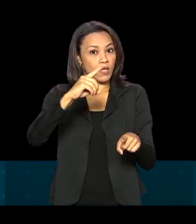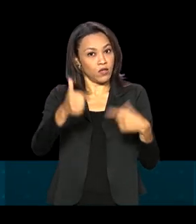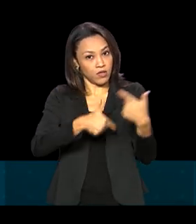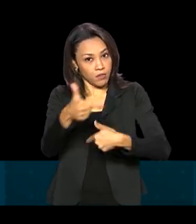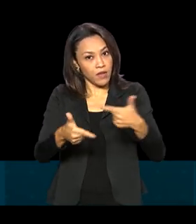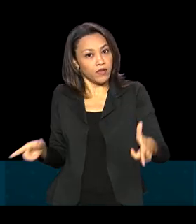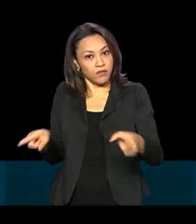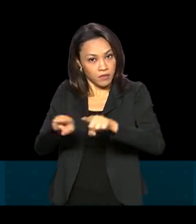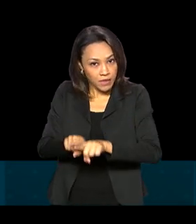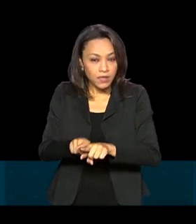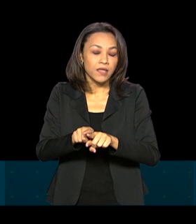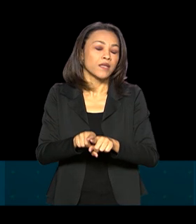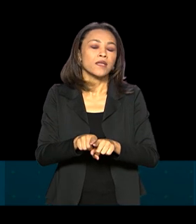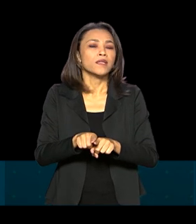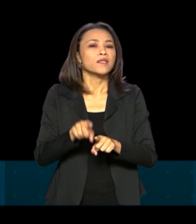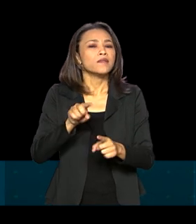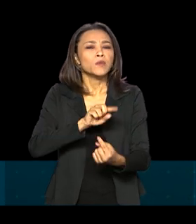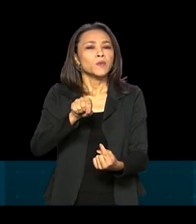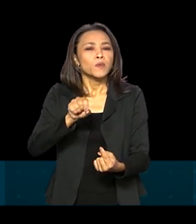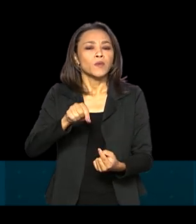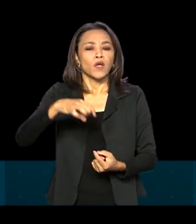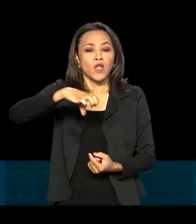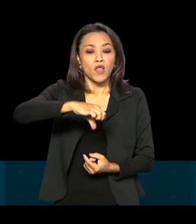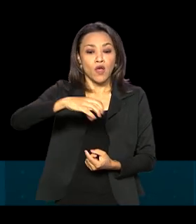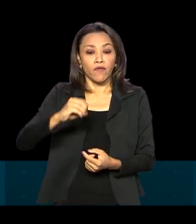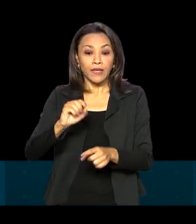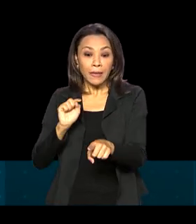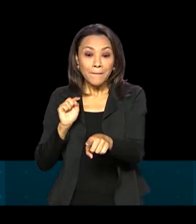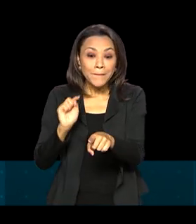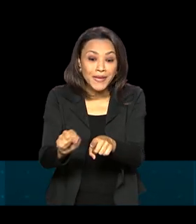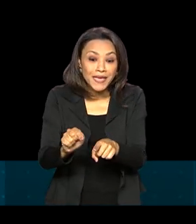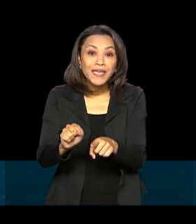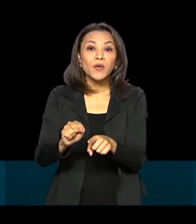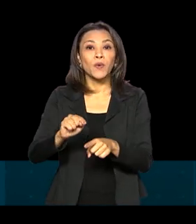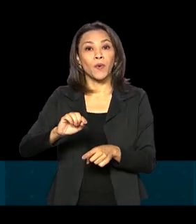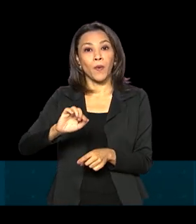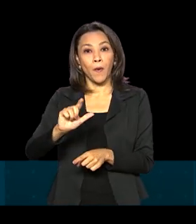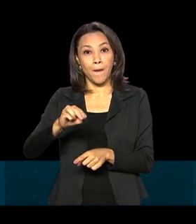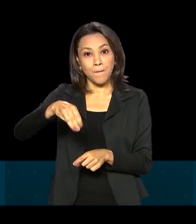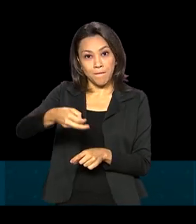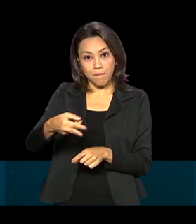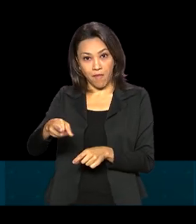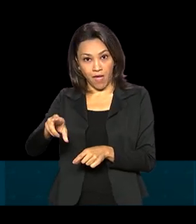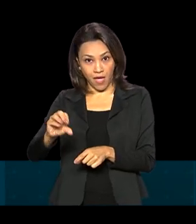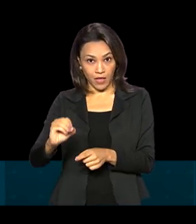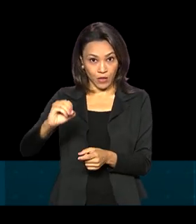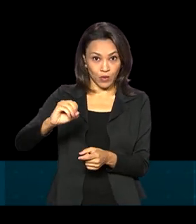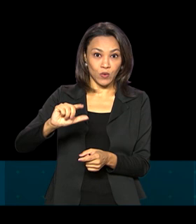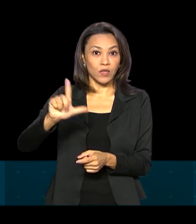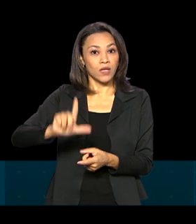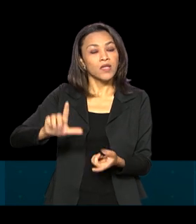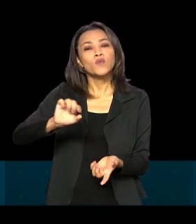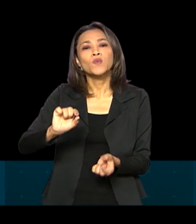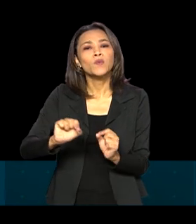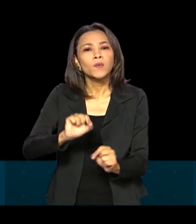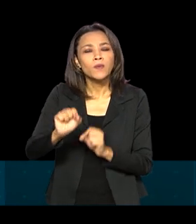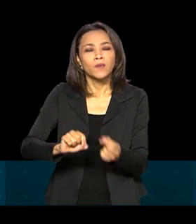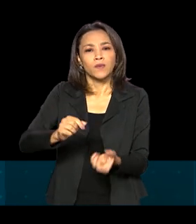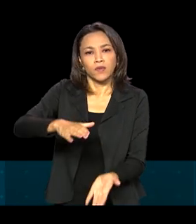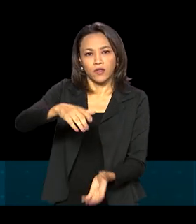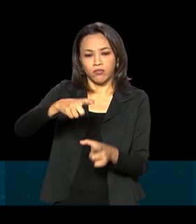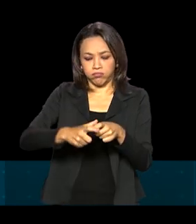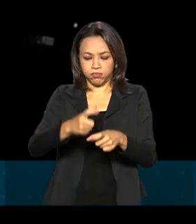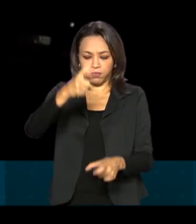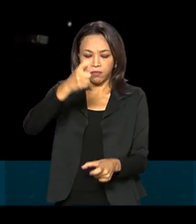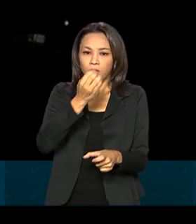previsão é de que 90 mil metros cúbicos de oxigênio cheguem na capital do Amazonas esta semana. O